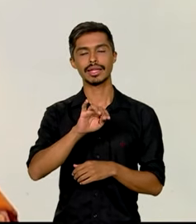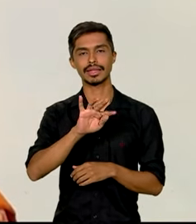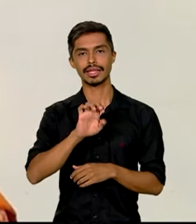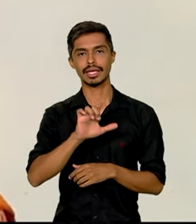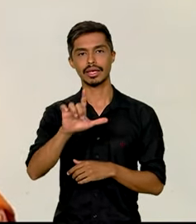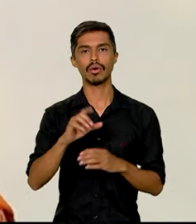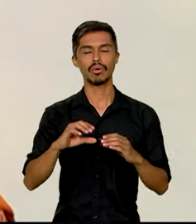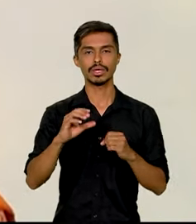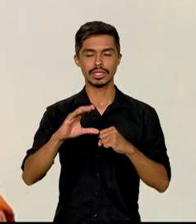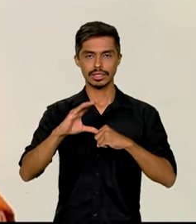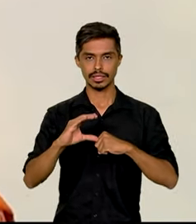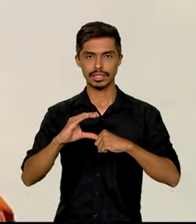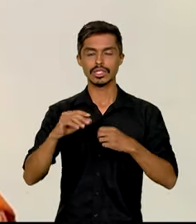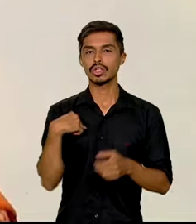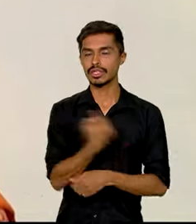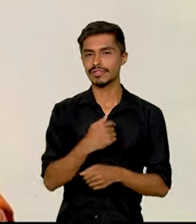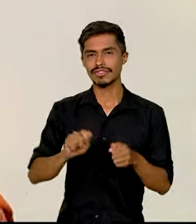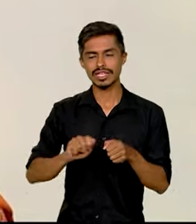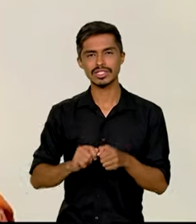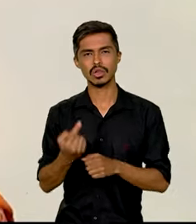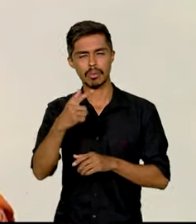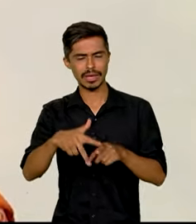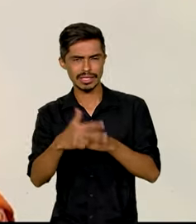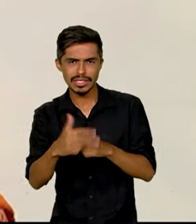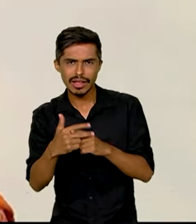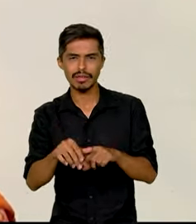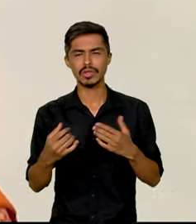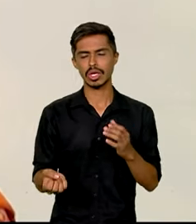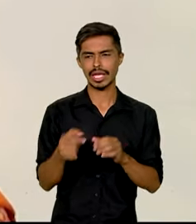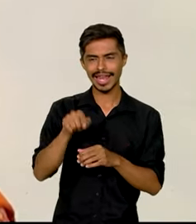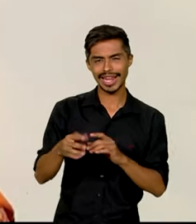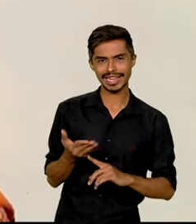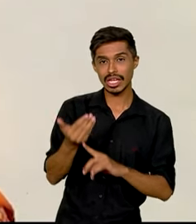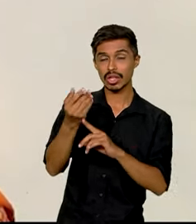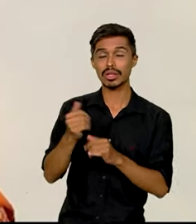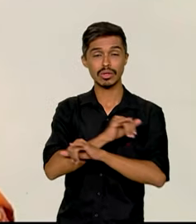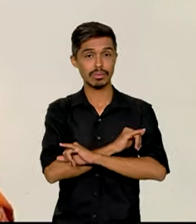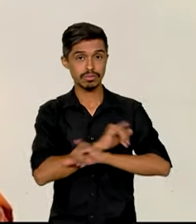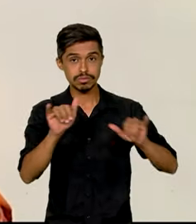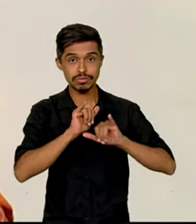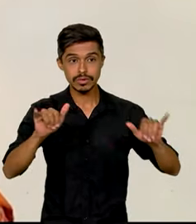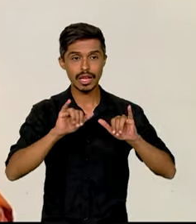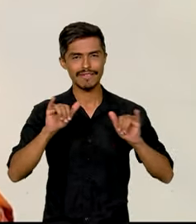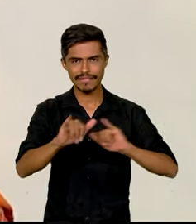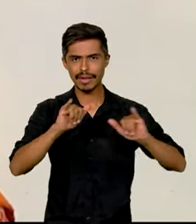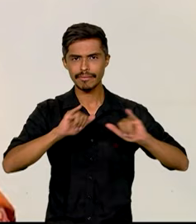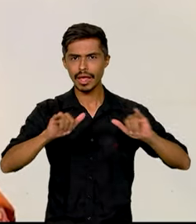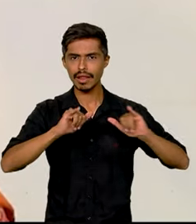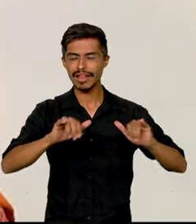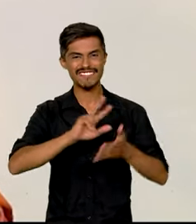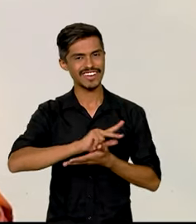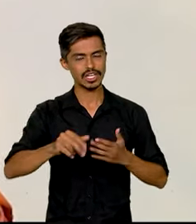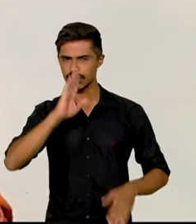fazermos o lançamento de uma ferramenta cuja nova tecnologia enviará avisos e alertas